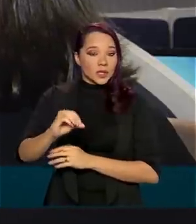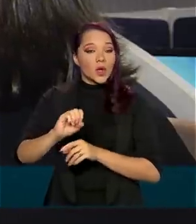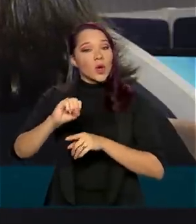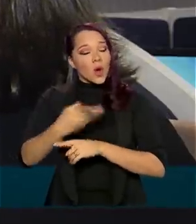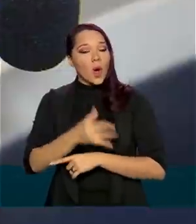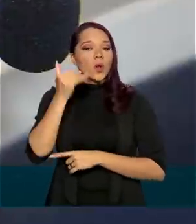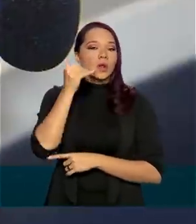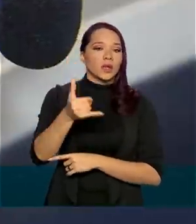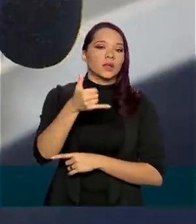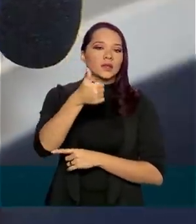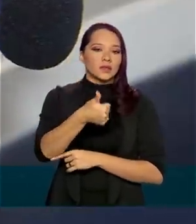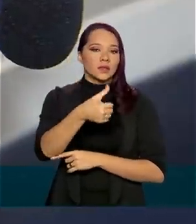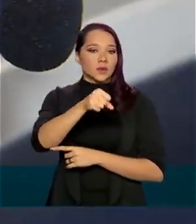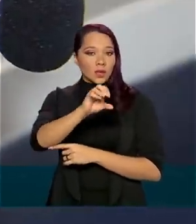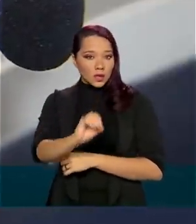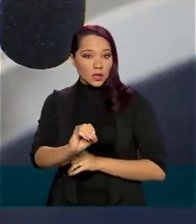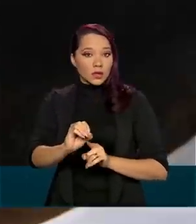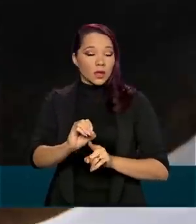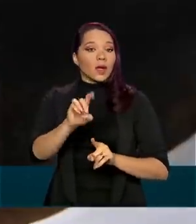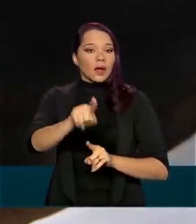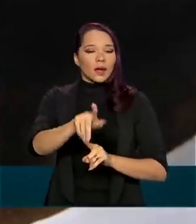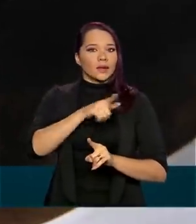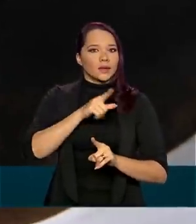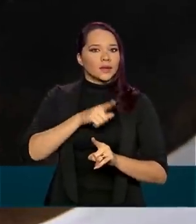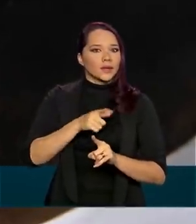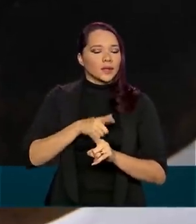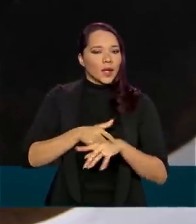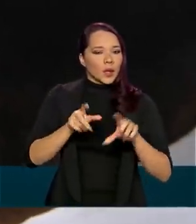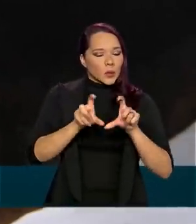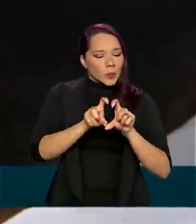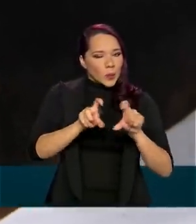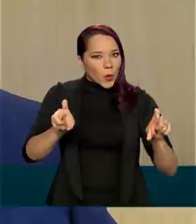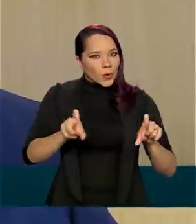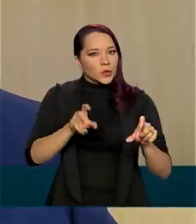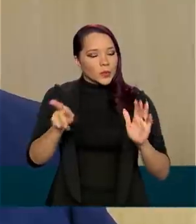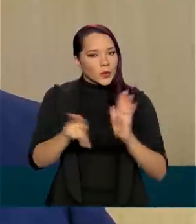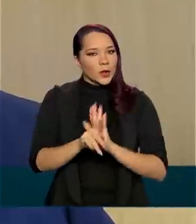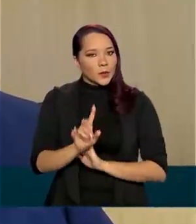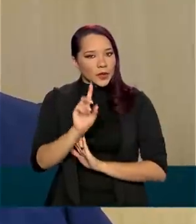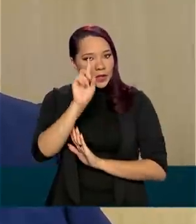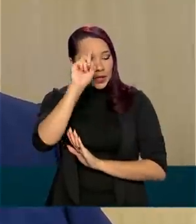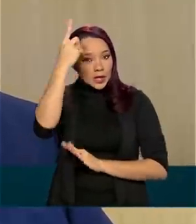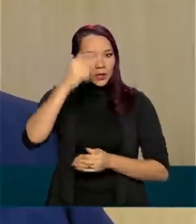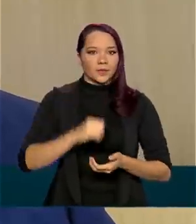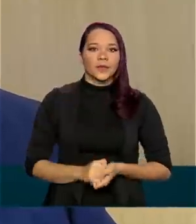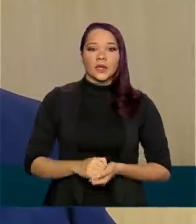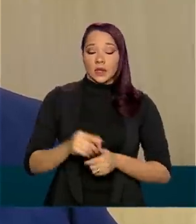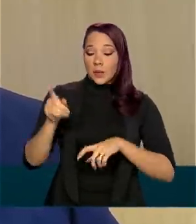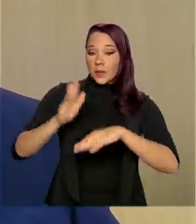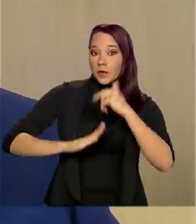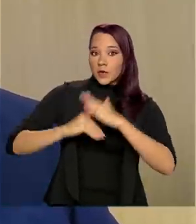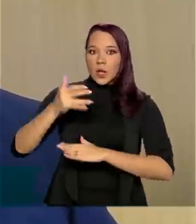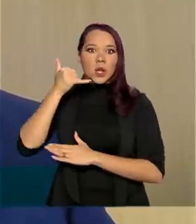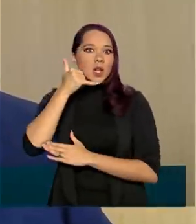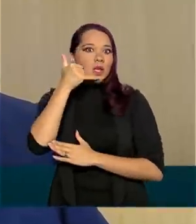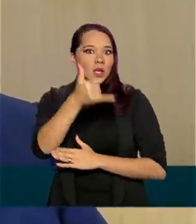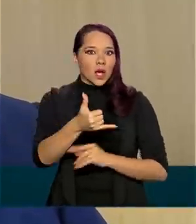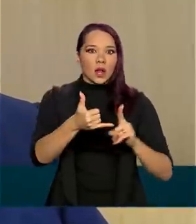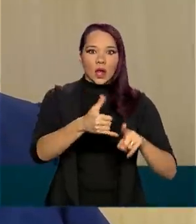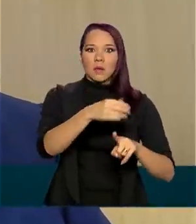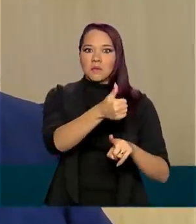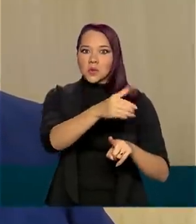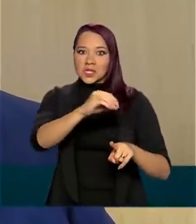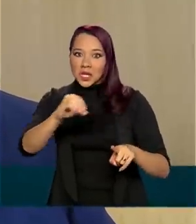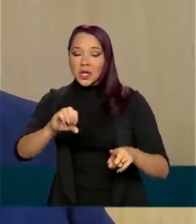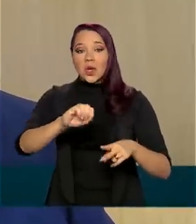180. Para isso, um código exclusivo foi criado. Quando o profissional da área médica ligar para um dos canais de